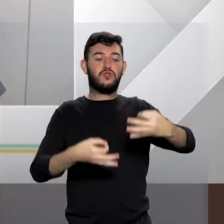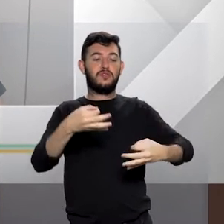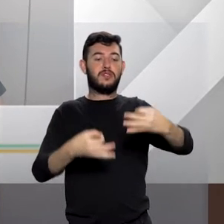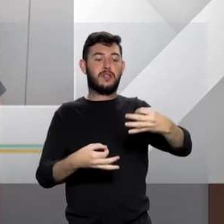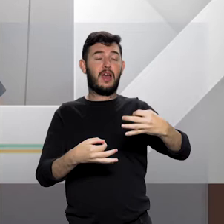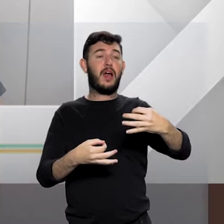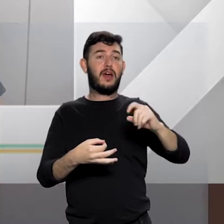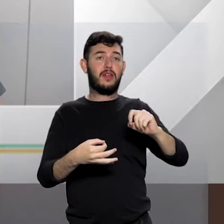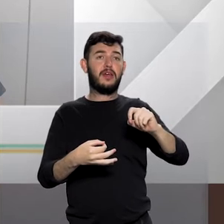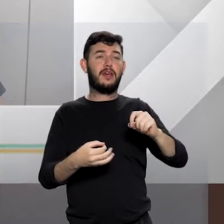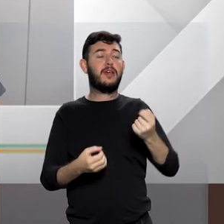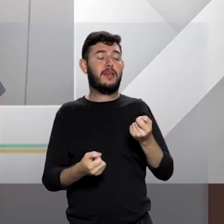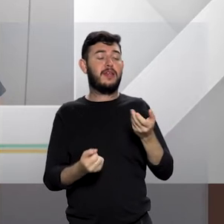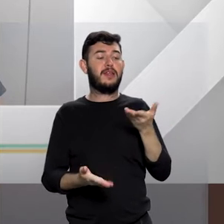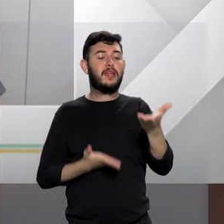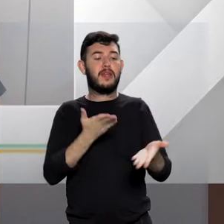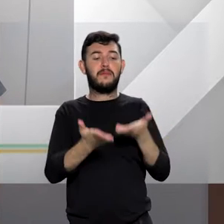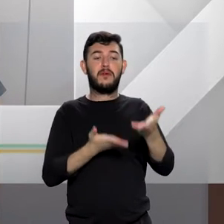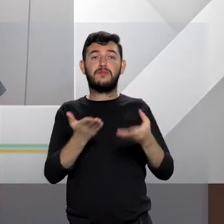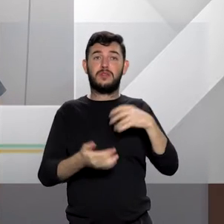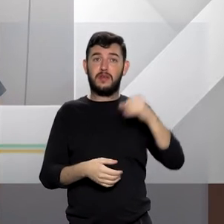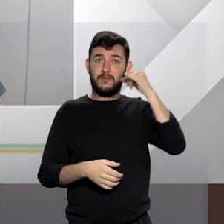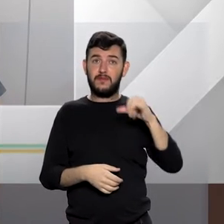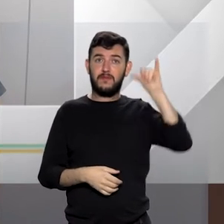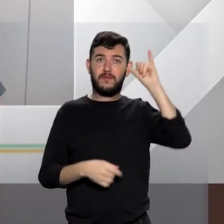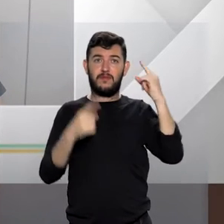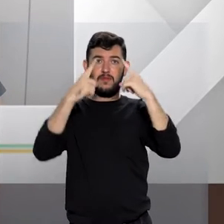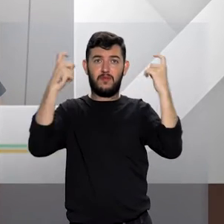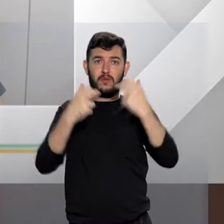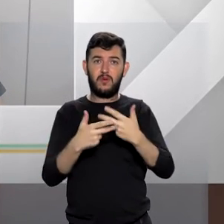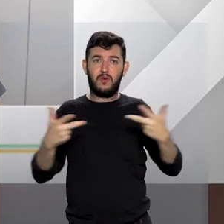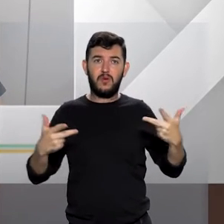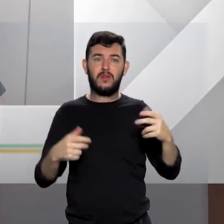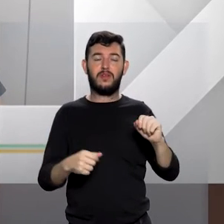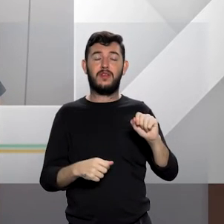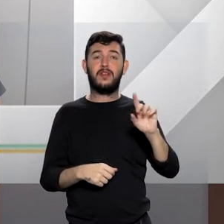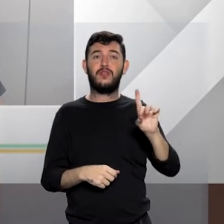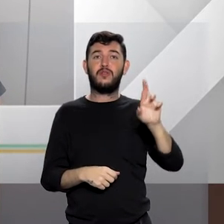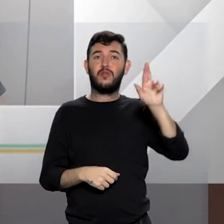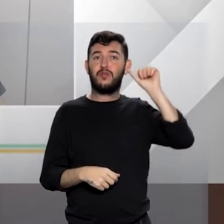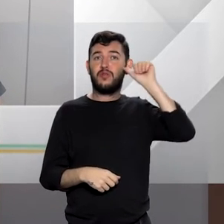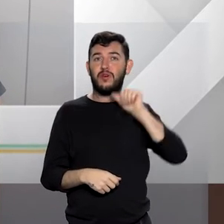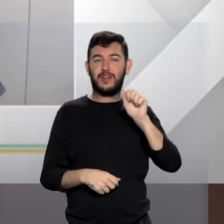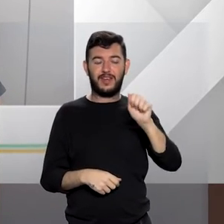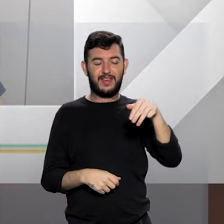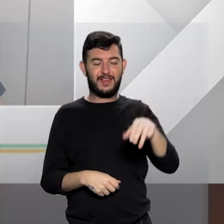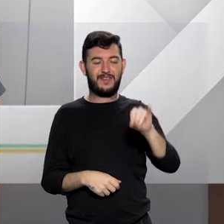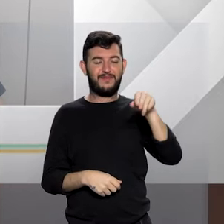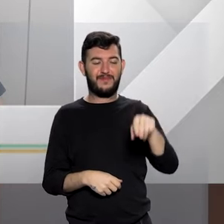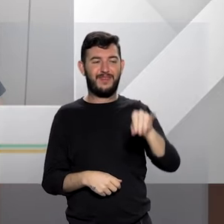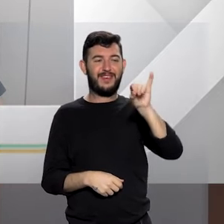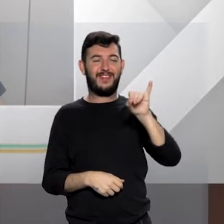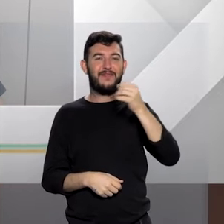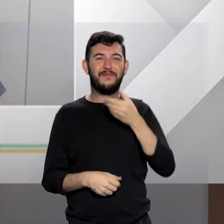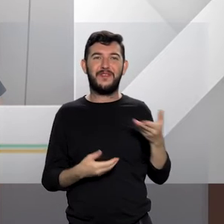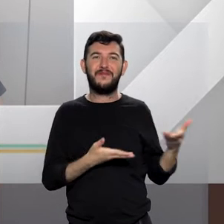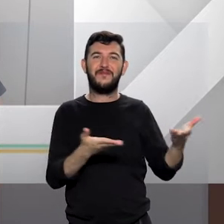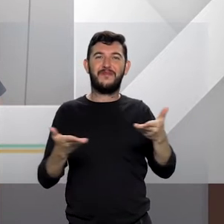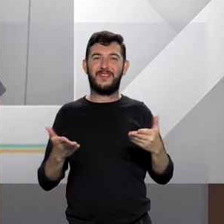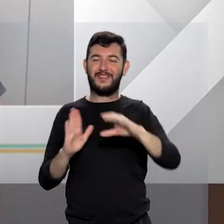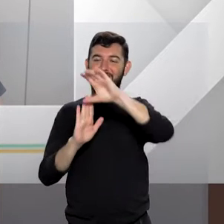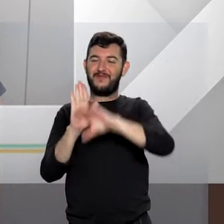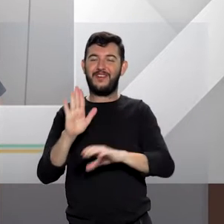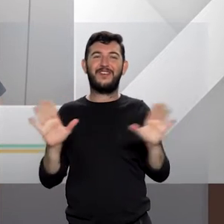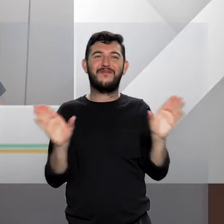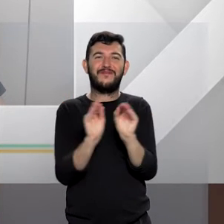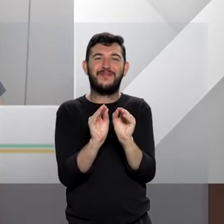Estações Terapêuticas e Preventivas. Doutora Amine Haddad, muito bem-vinda ao Entender Direito e o currículo bem resumido, hein,